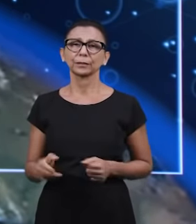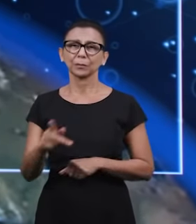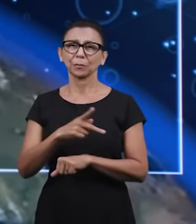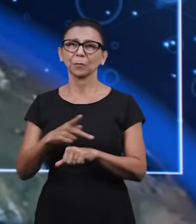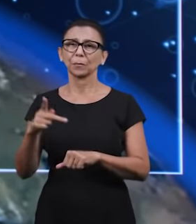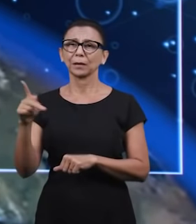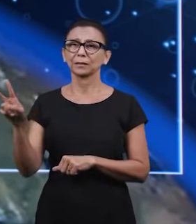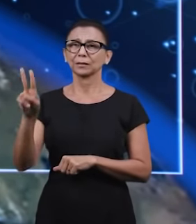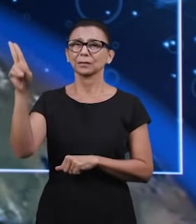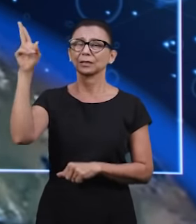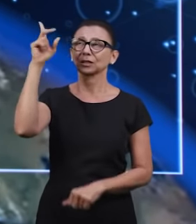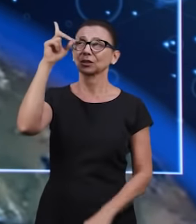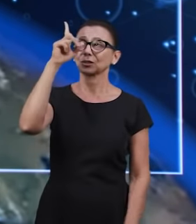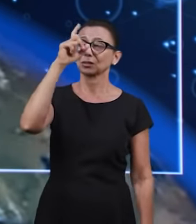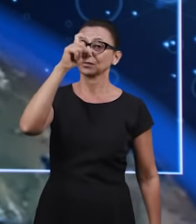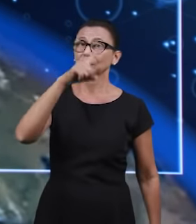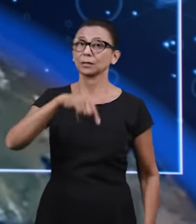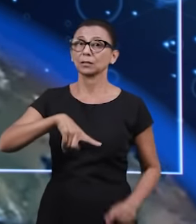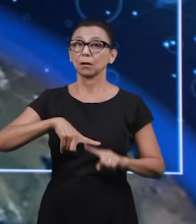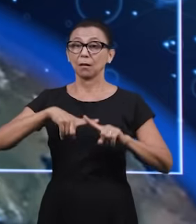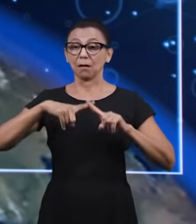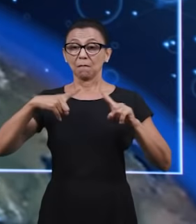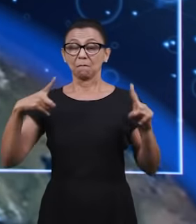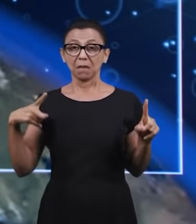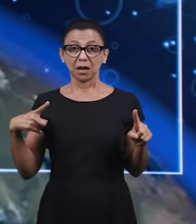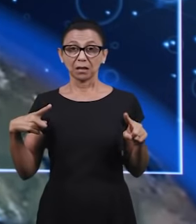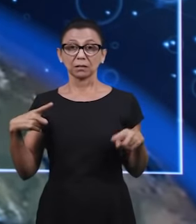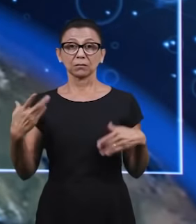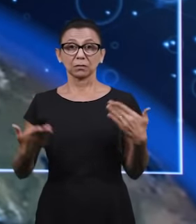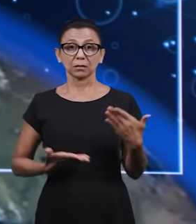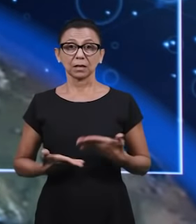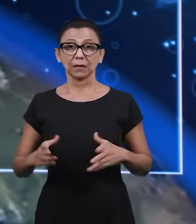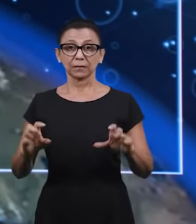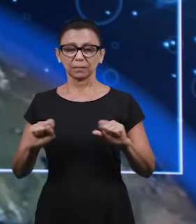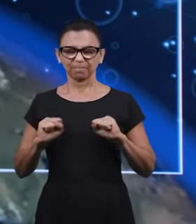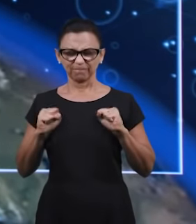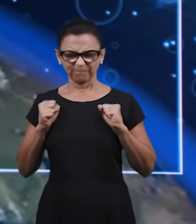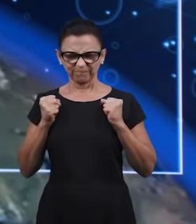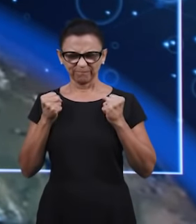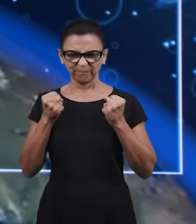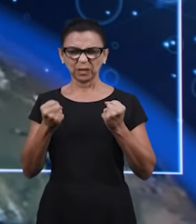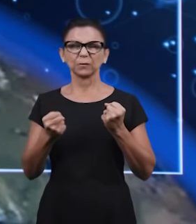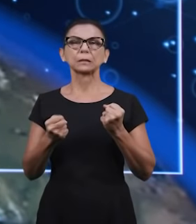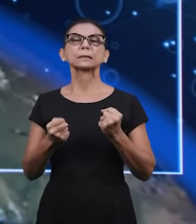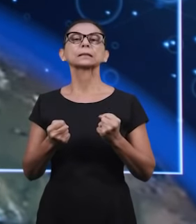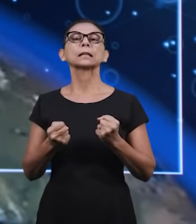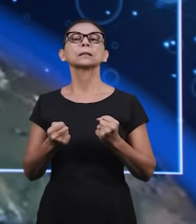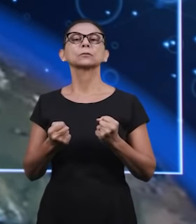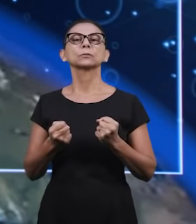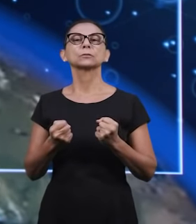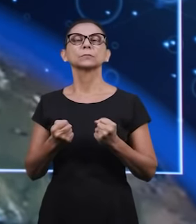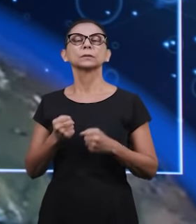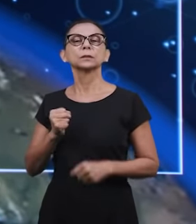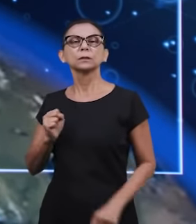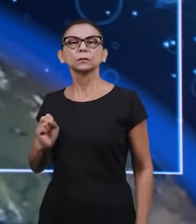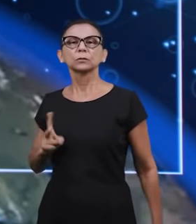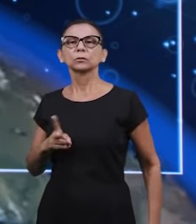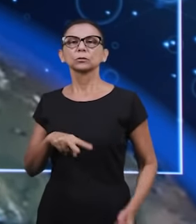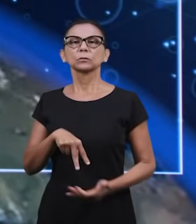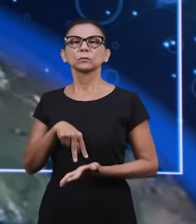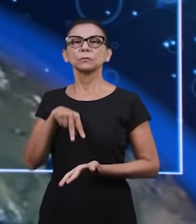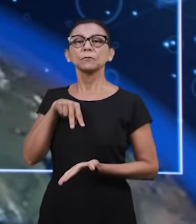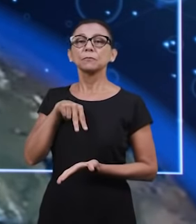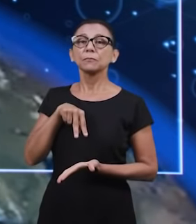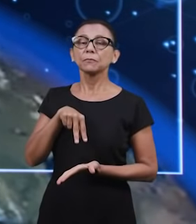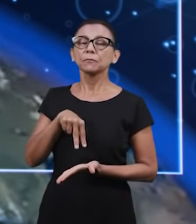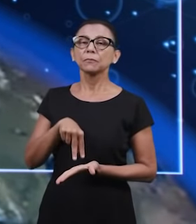tantas outras dificuldades mas os irmãos tem superado tudo isto Senhor e tem continuado tem